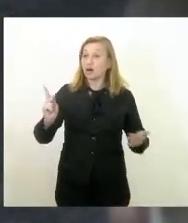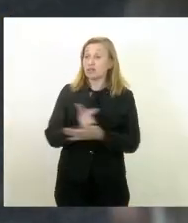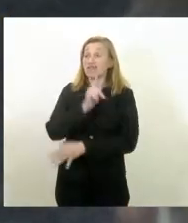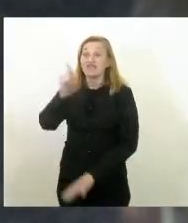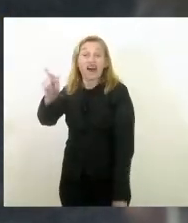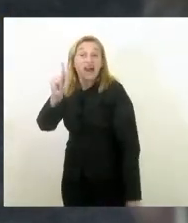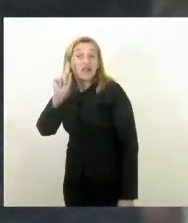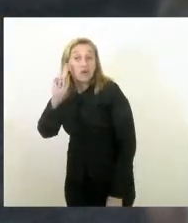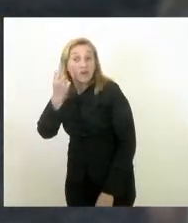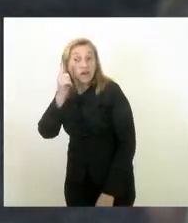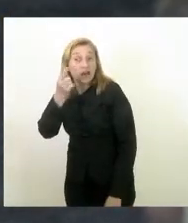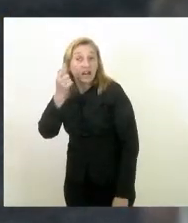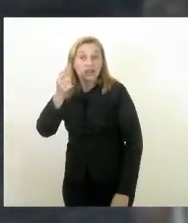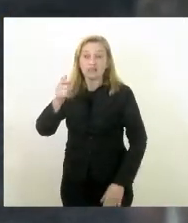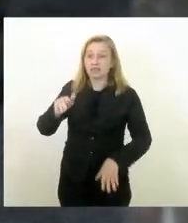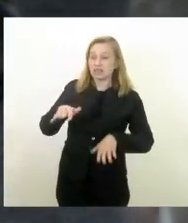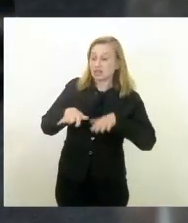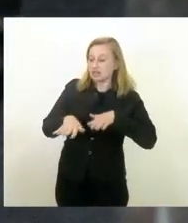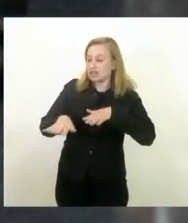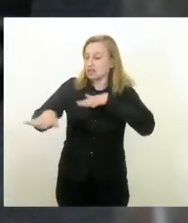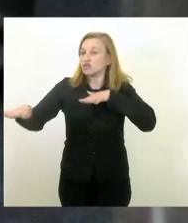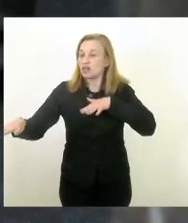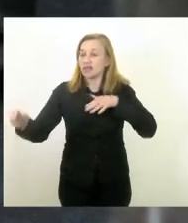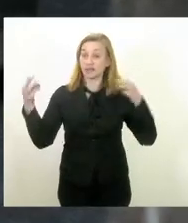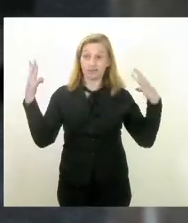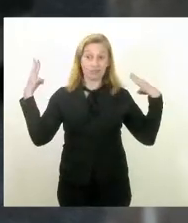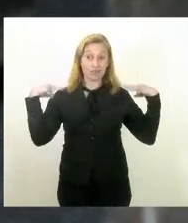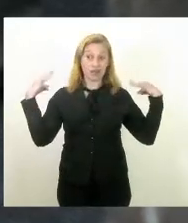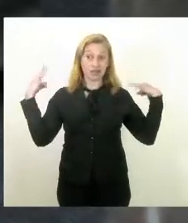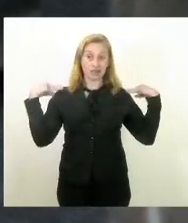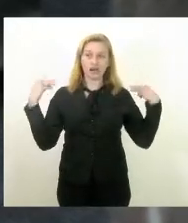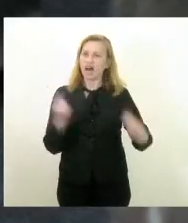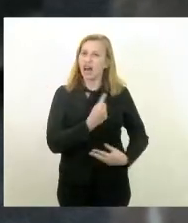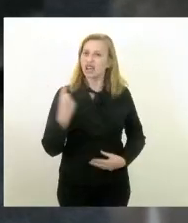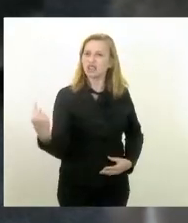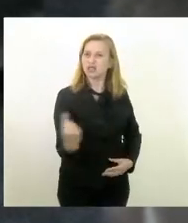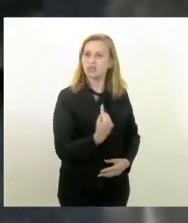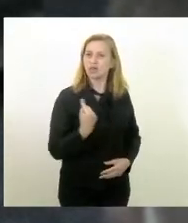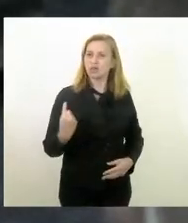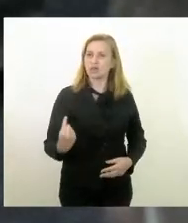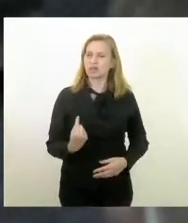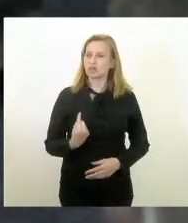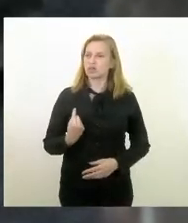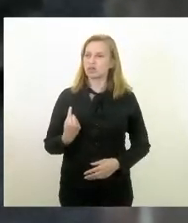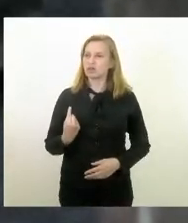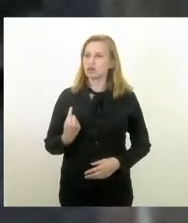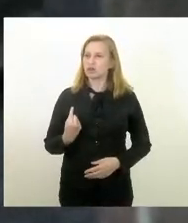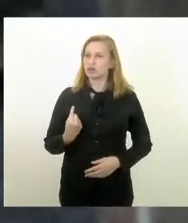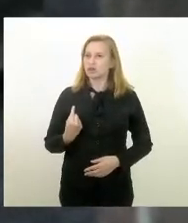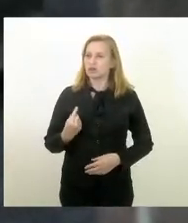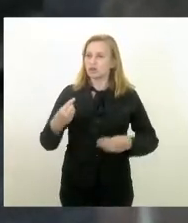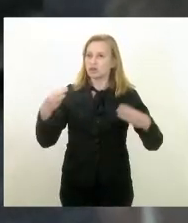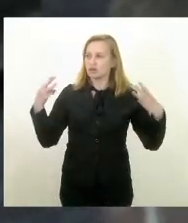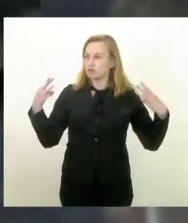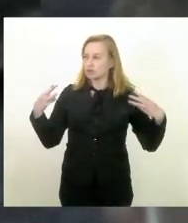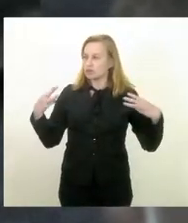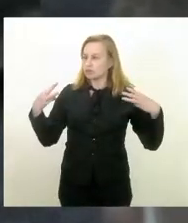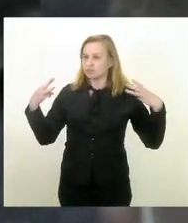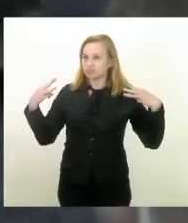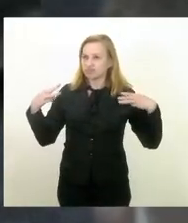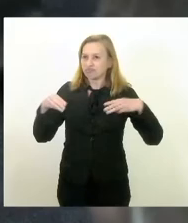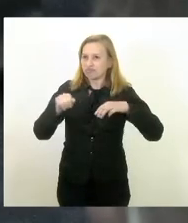esse desfile feito pela Marinha as nossas forças armadas que sempre nos